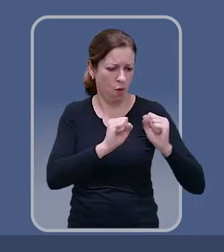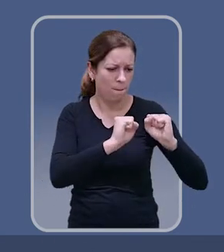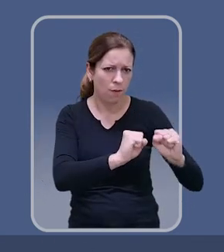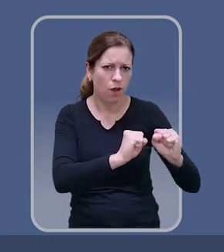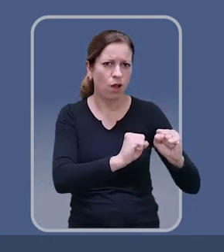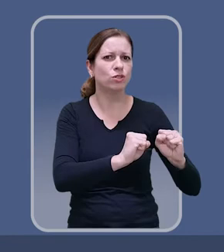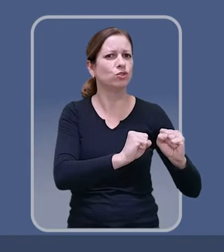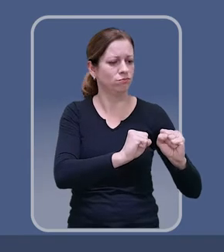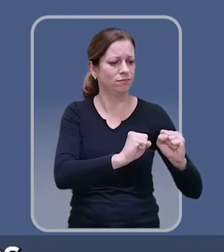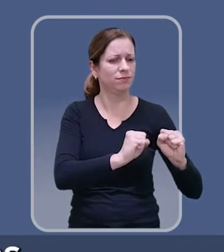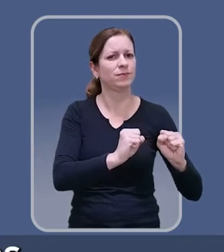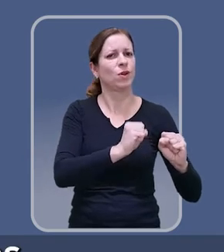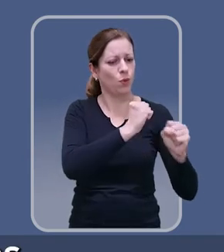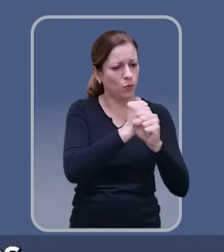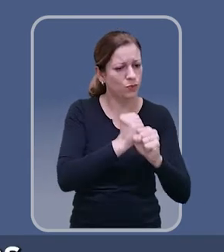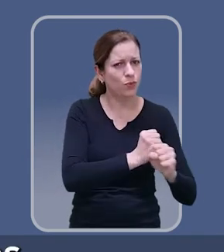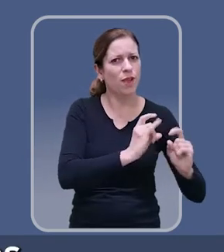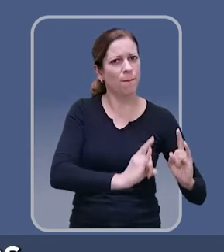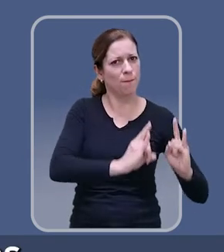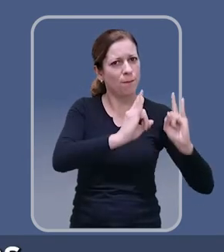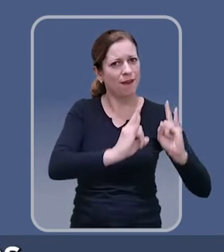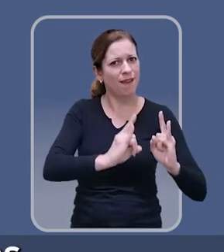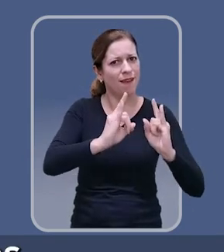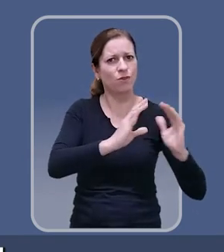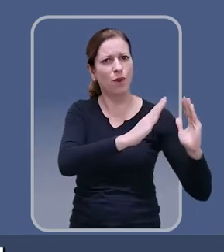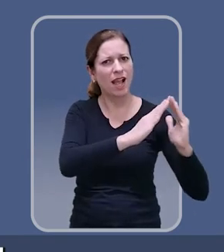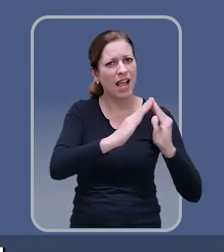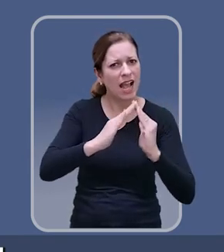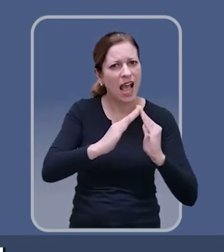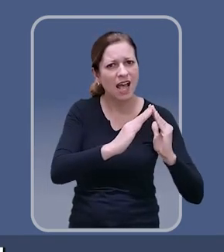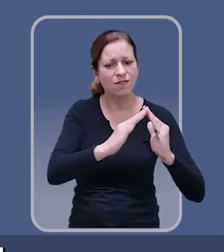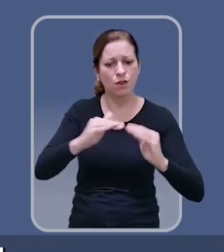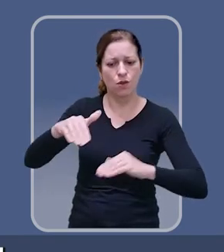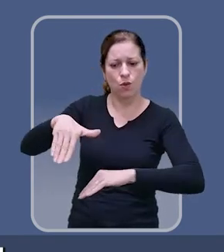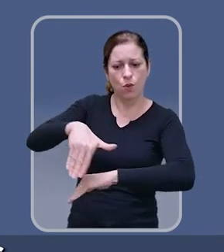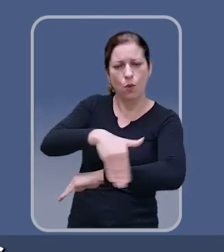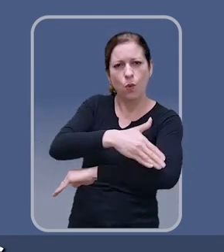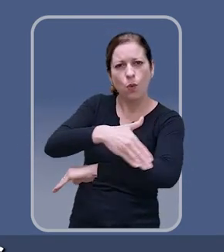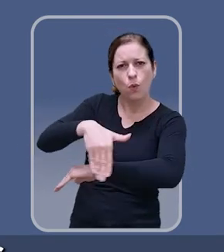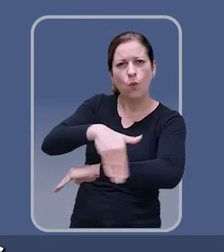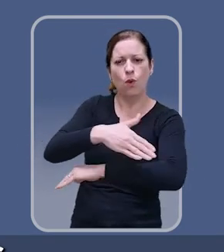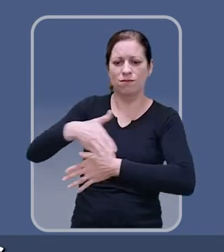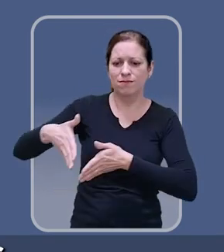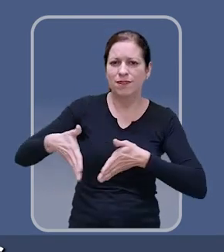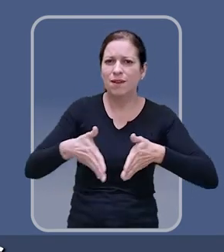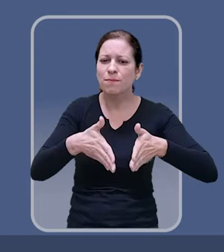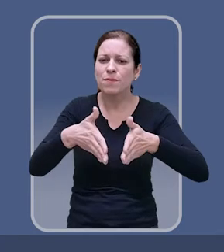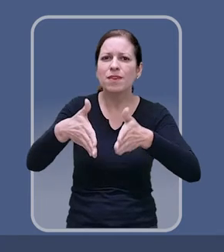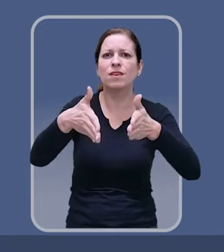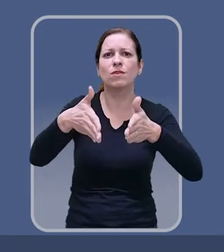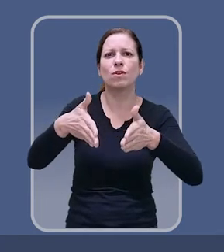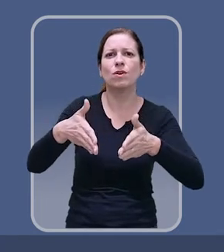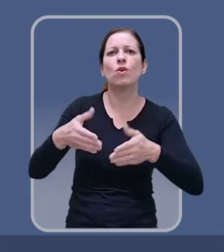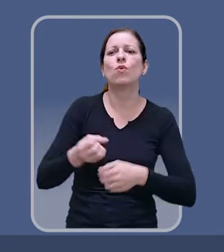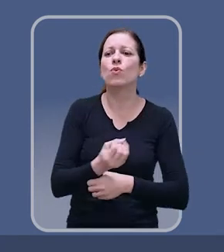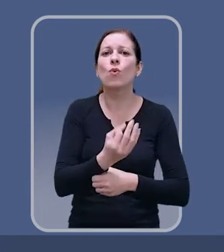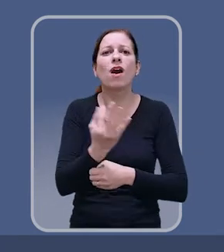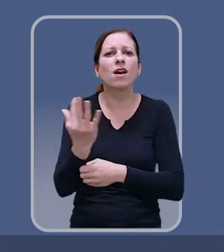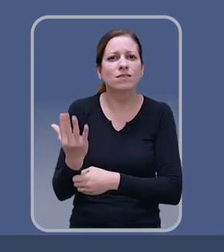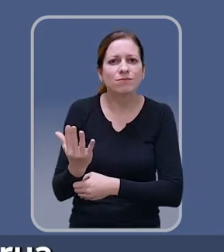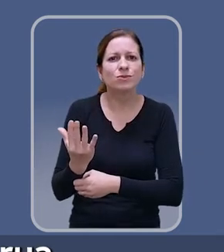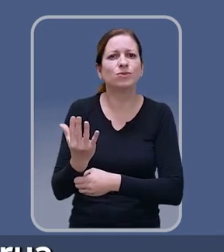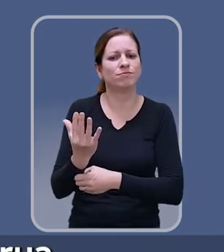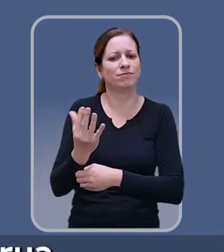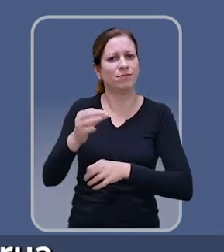como que isso colabora para a formação de centralidades, e também encontrar os limites, qual é o número de pavimentos máximo para cada